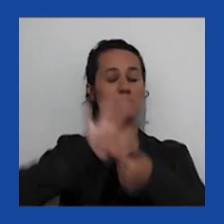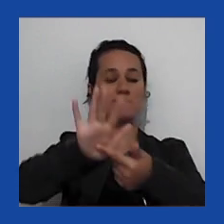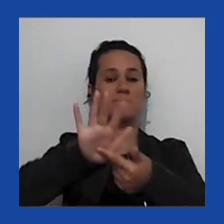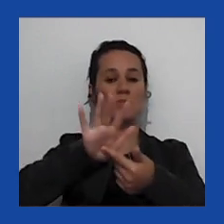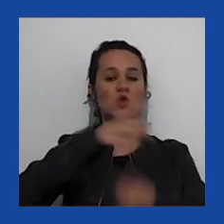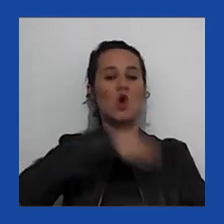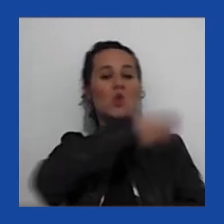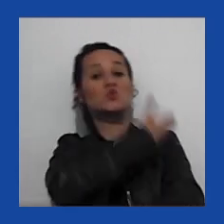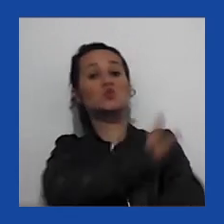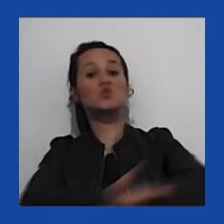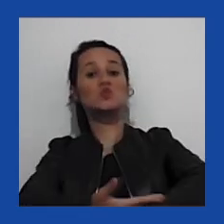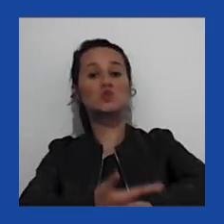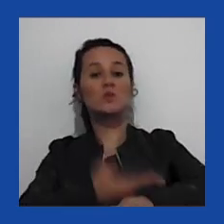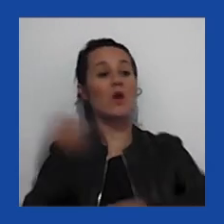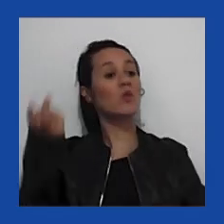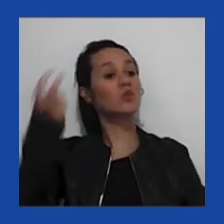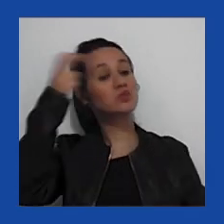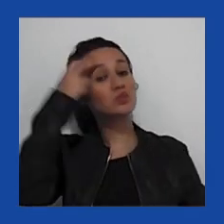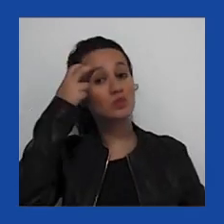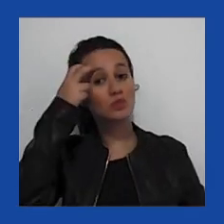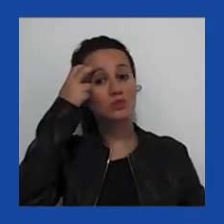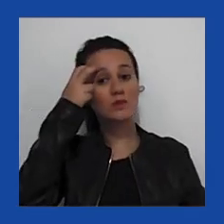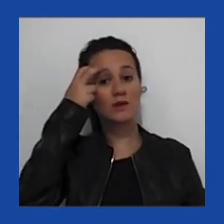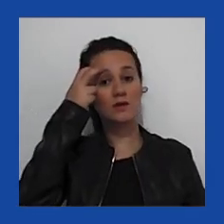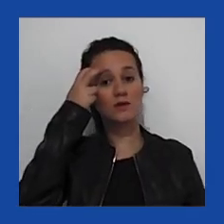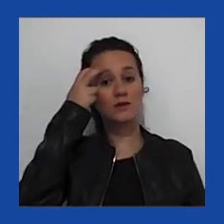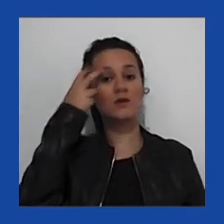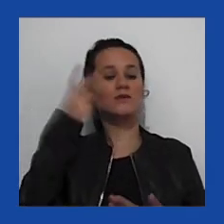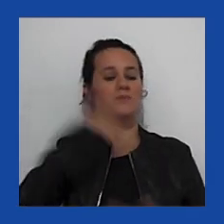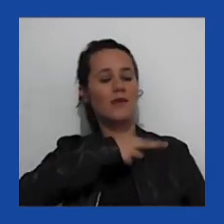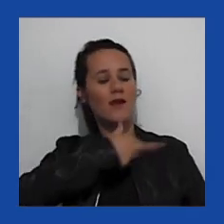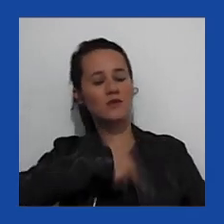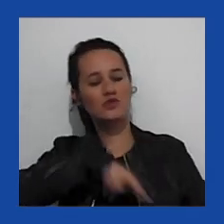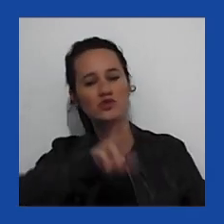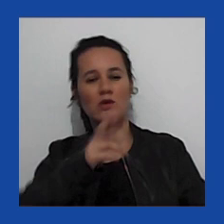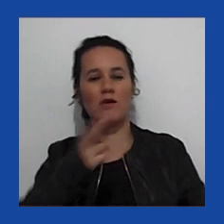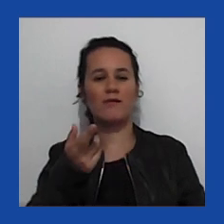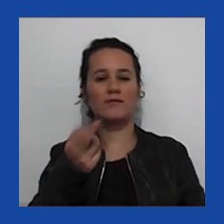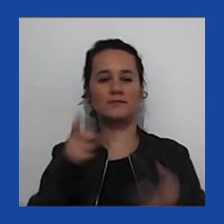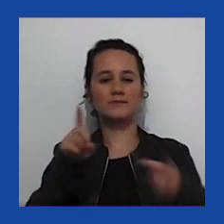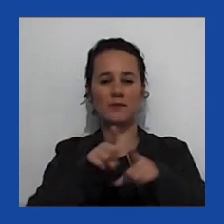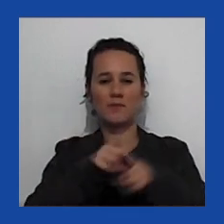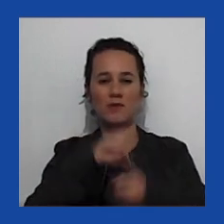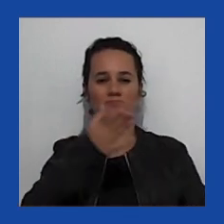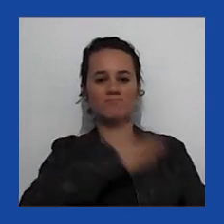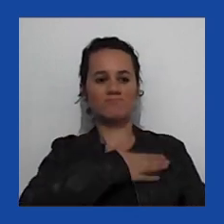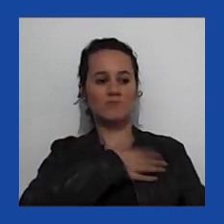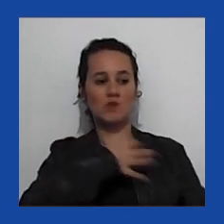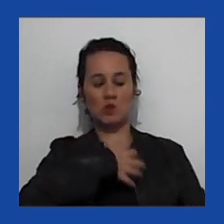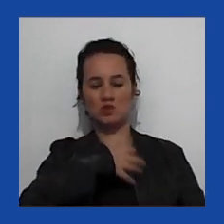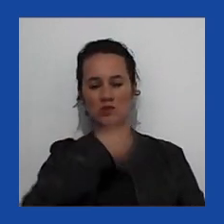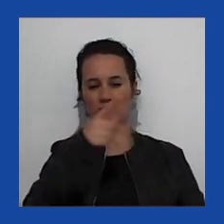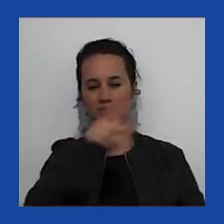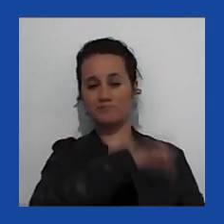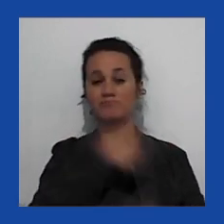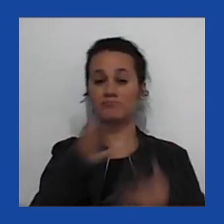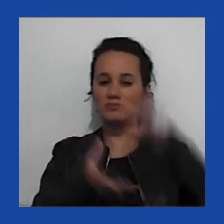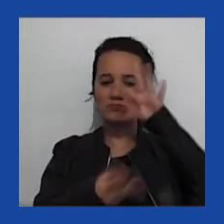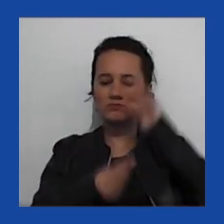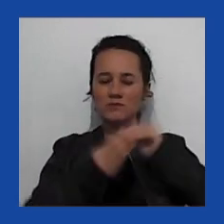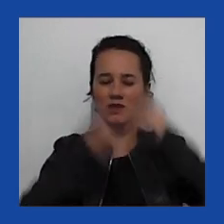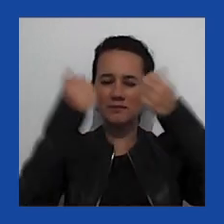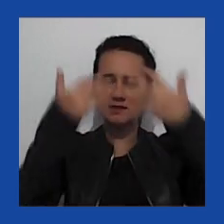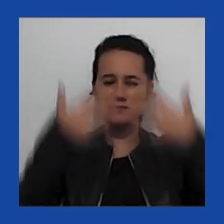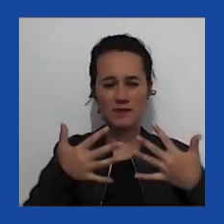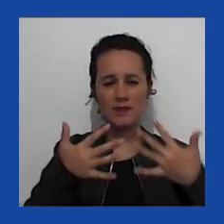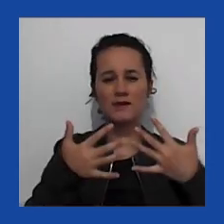costumes, das culturas, das religiões, da pátria. Só para concluir essa sessão, eu